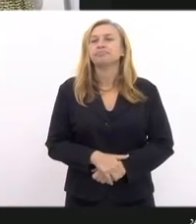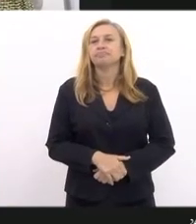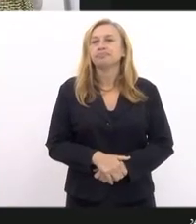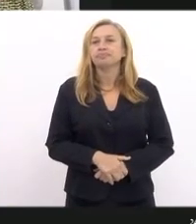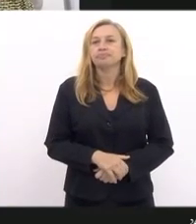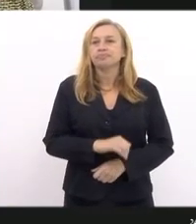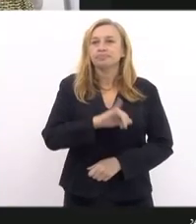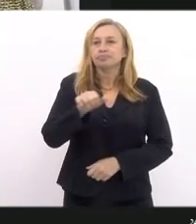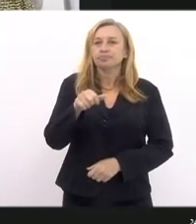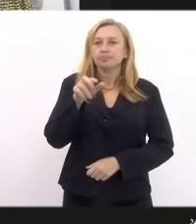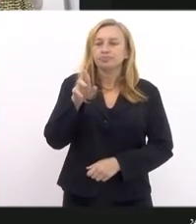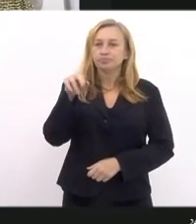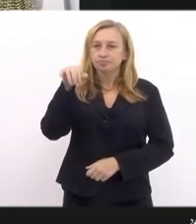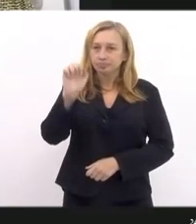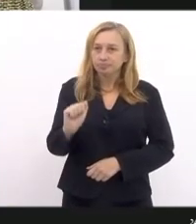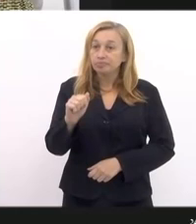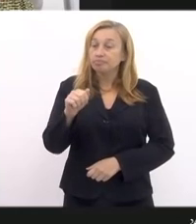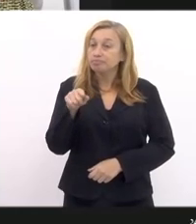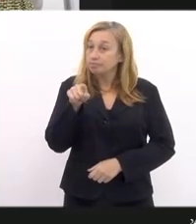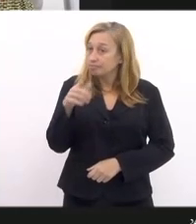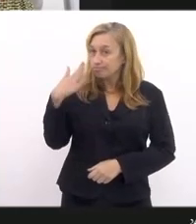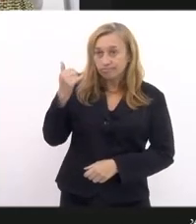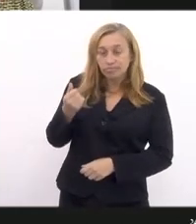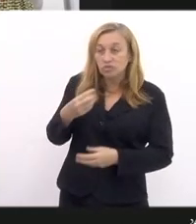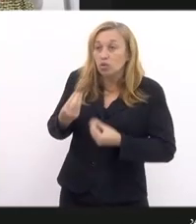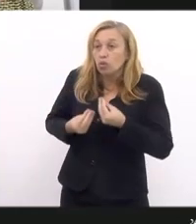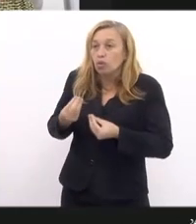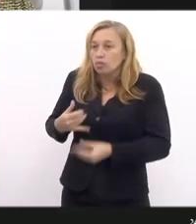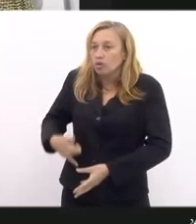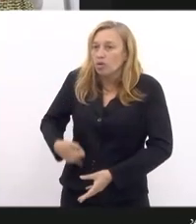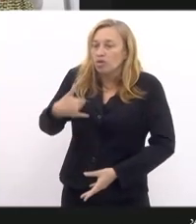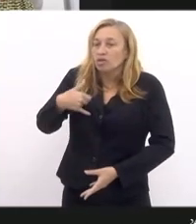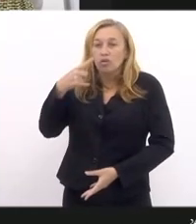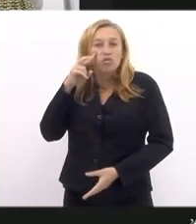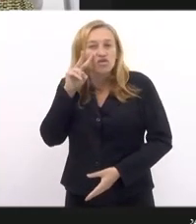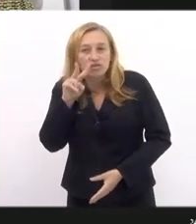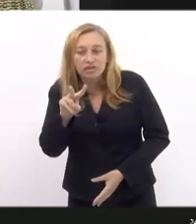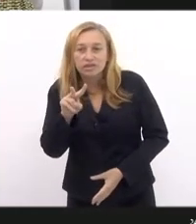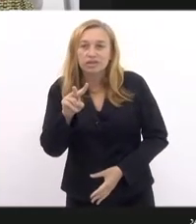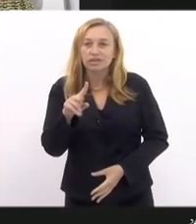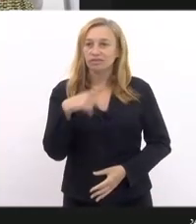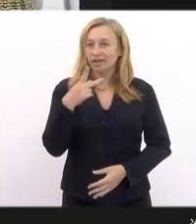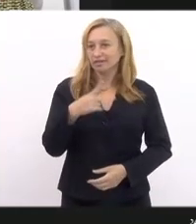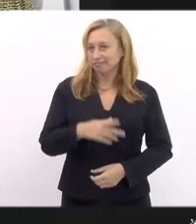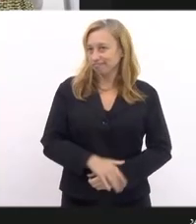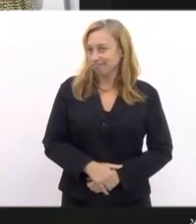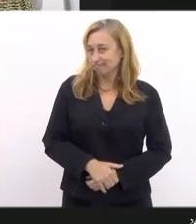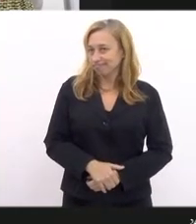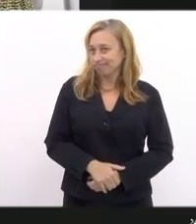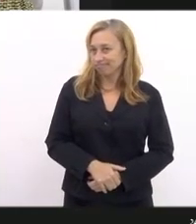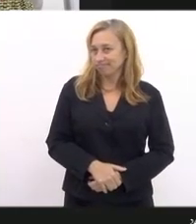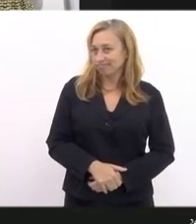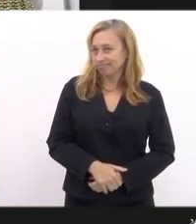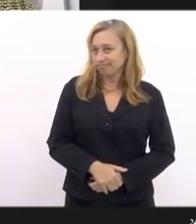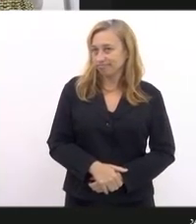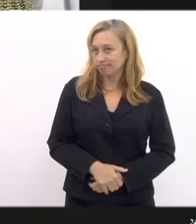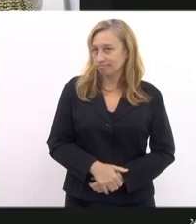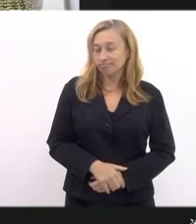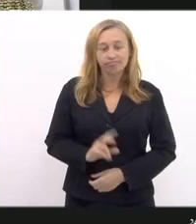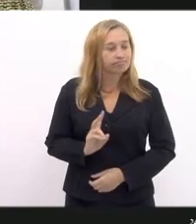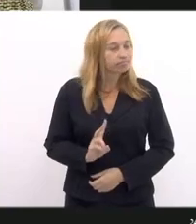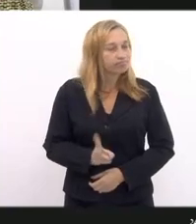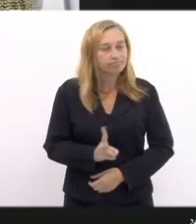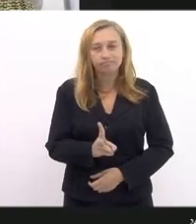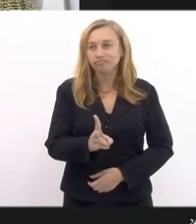Jurema, você não sabe como eu fico orgulhoso quando eu vejo você se pronunciar. Sempre,